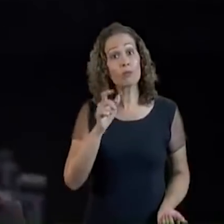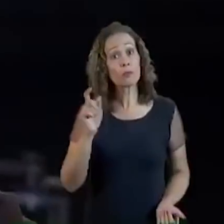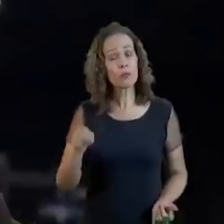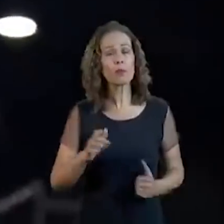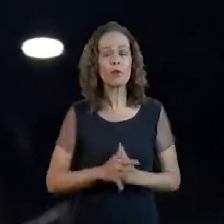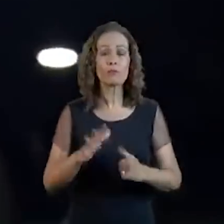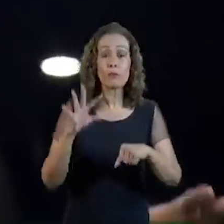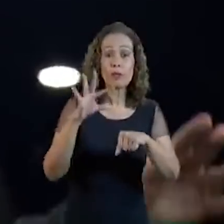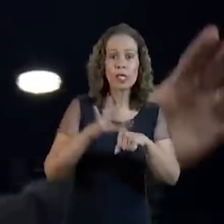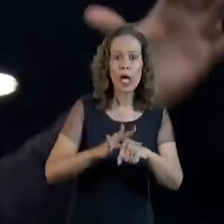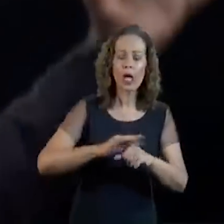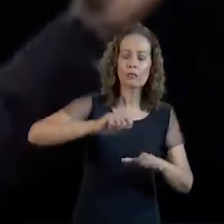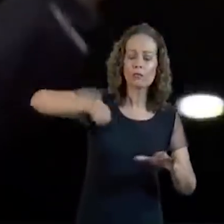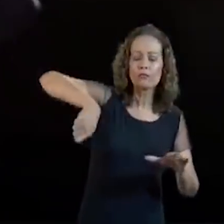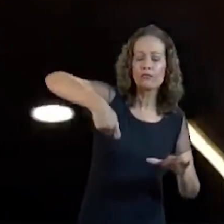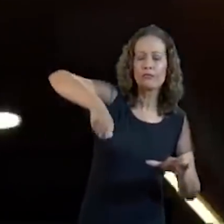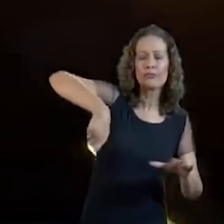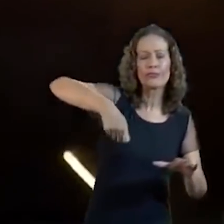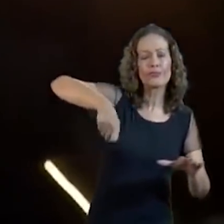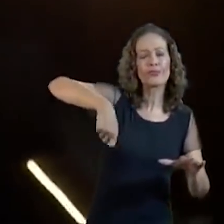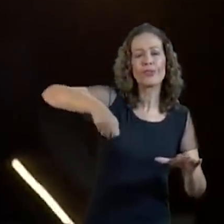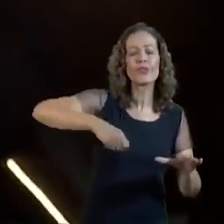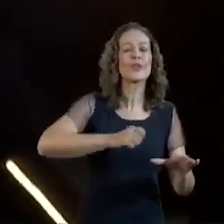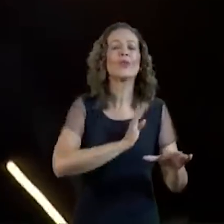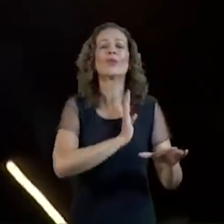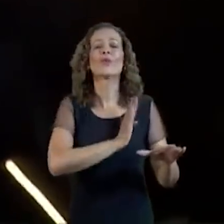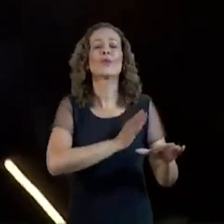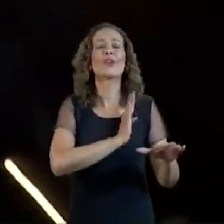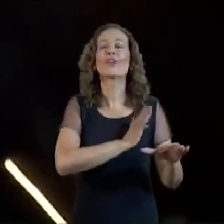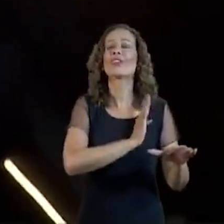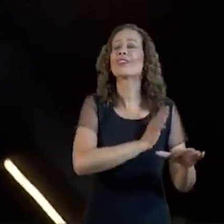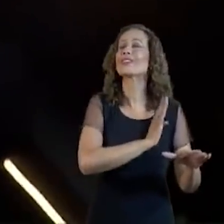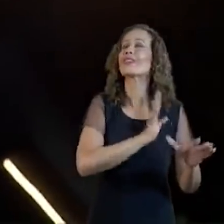macarrão Com o coração Completamente lá no céu